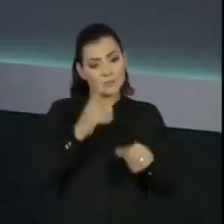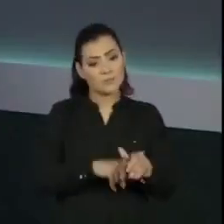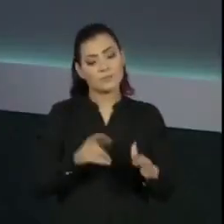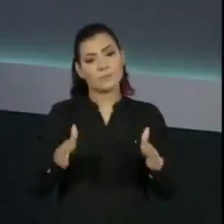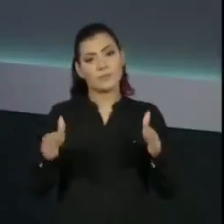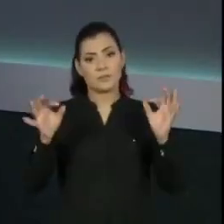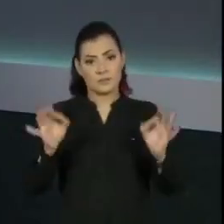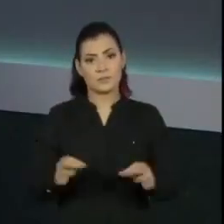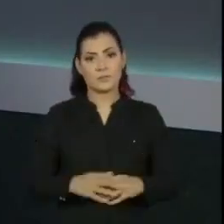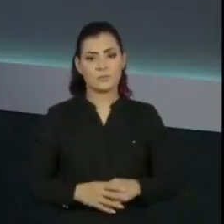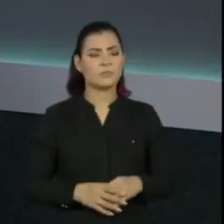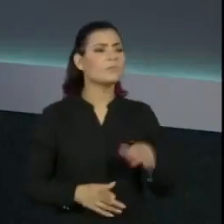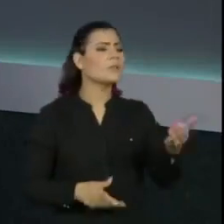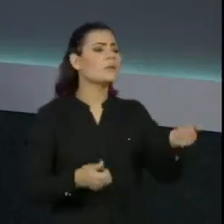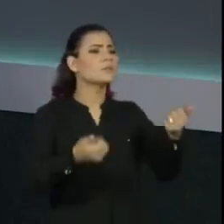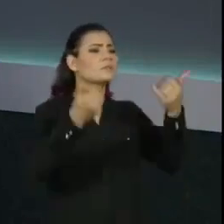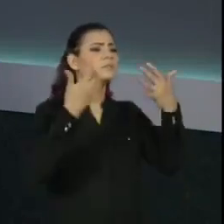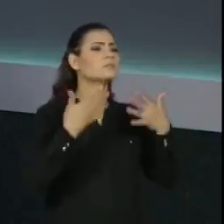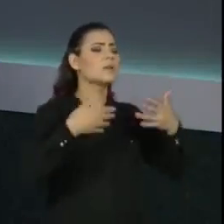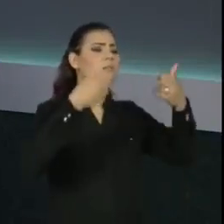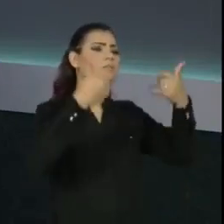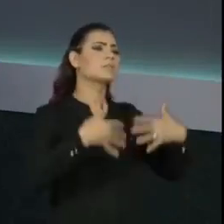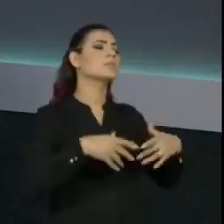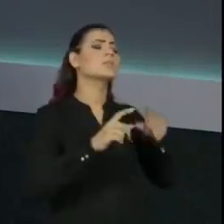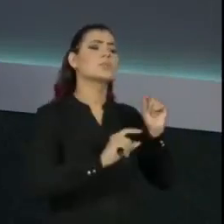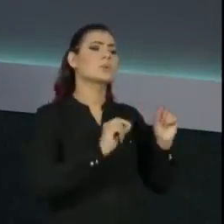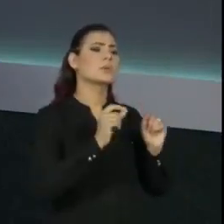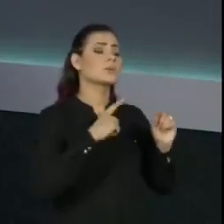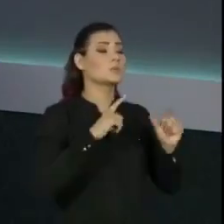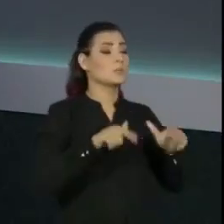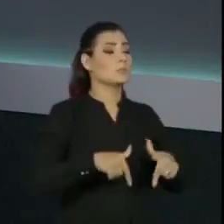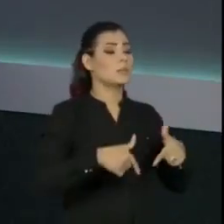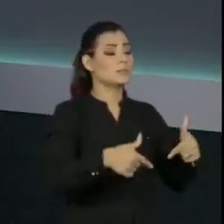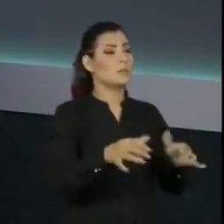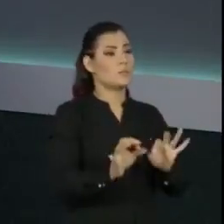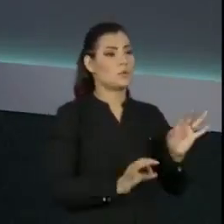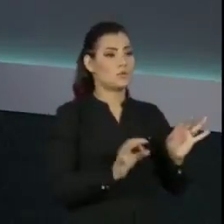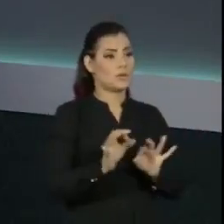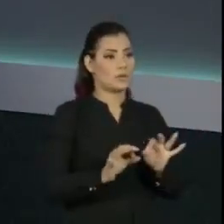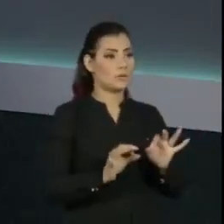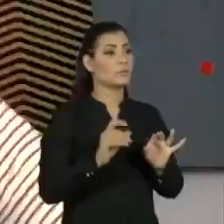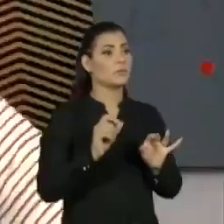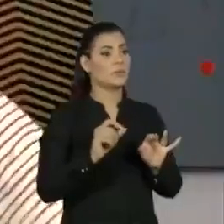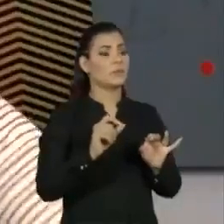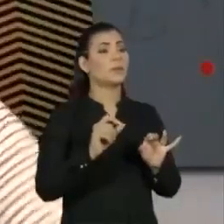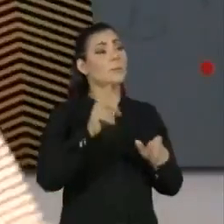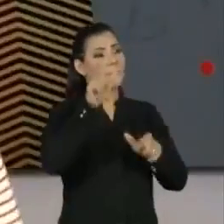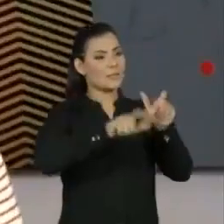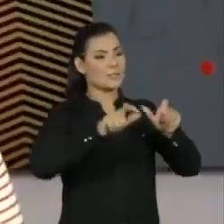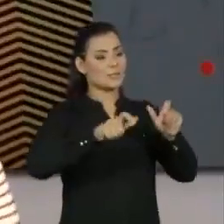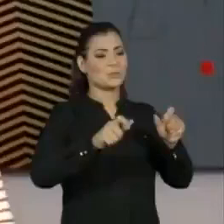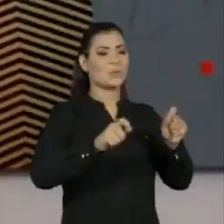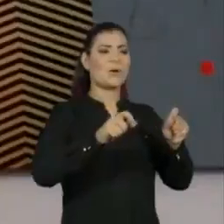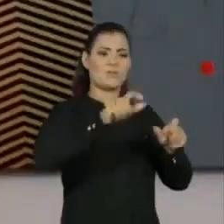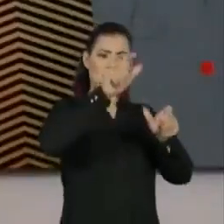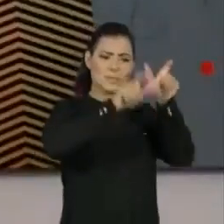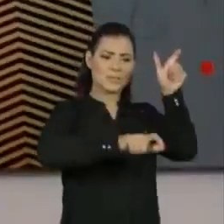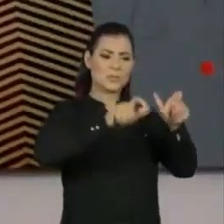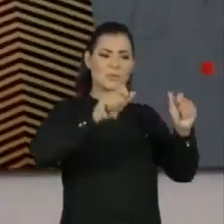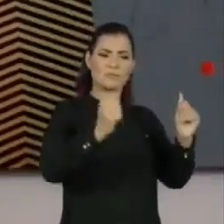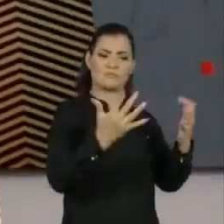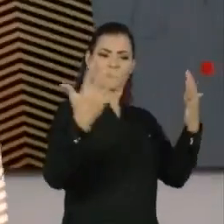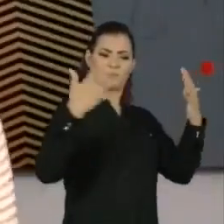momento. O você contasse um pouquinho para a gente, Adriana, sobre essa iniciativa de Gente é para Brilhar? É uma campanha que